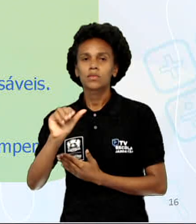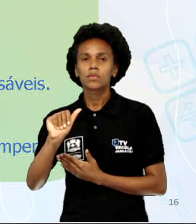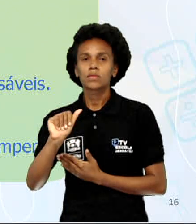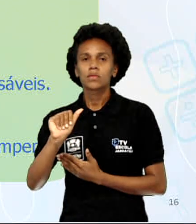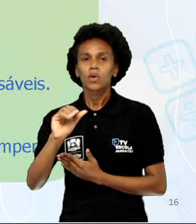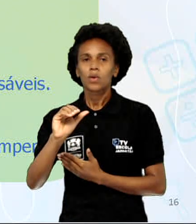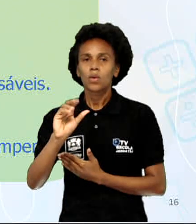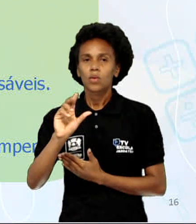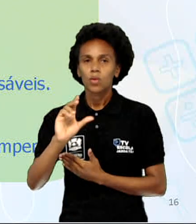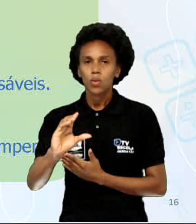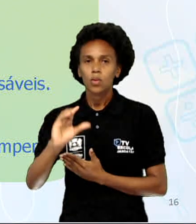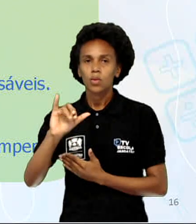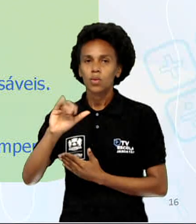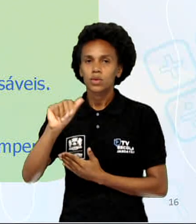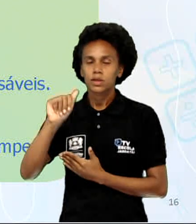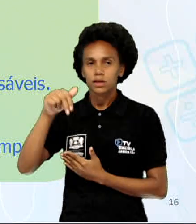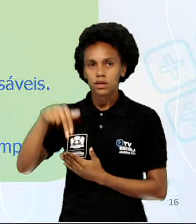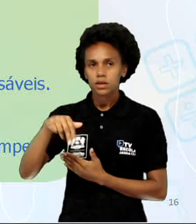abaixo.